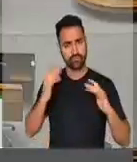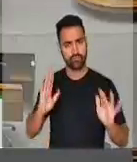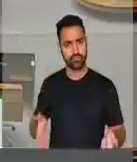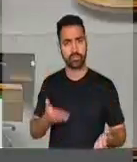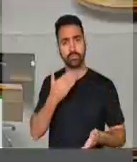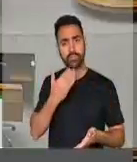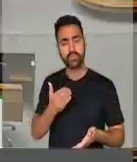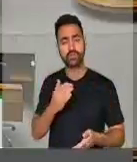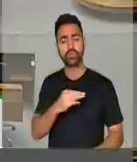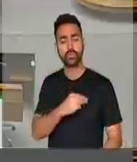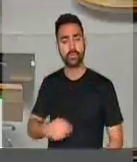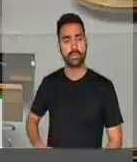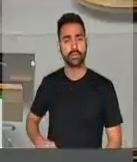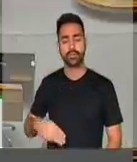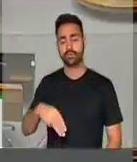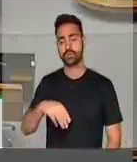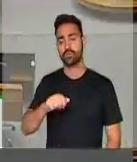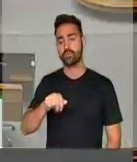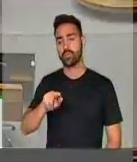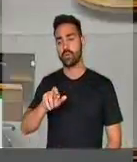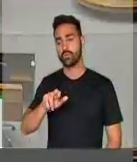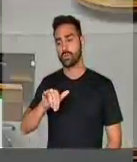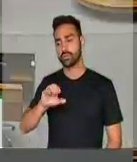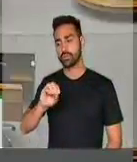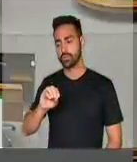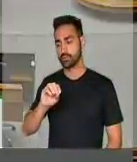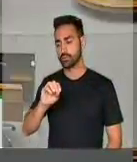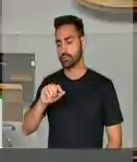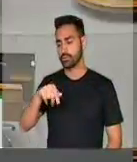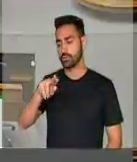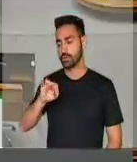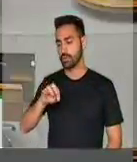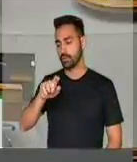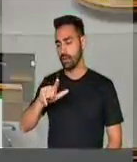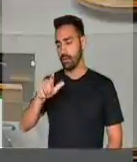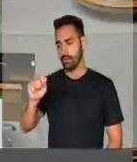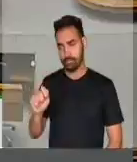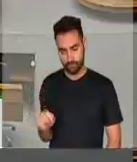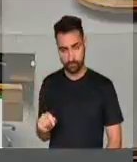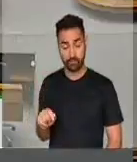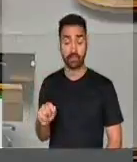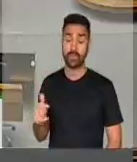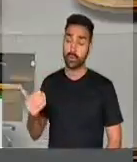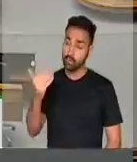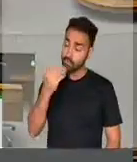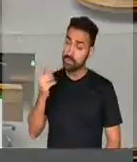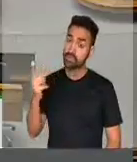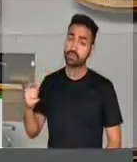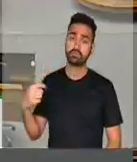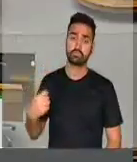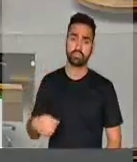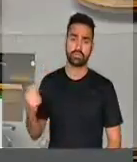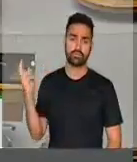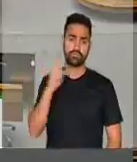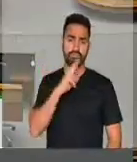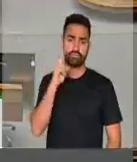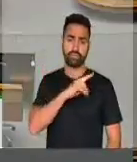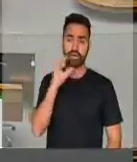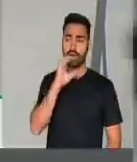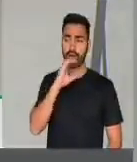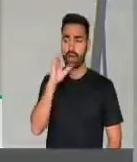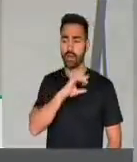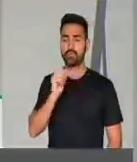ao ministro Maurício Quintela para exigir dele celeridade em torno do